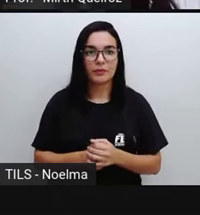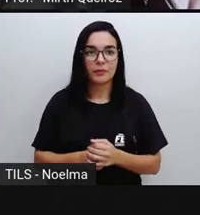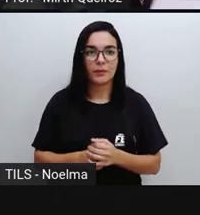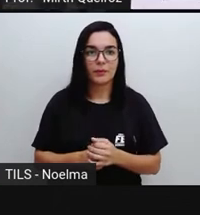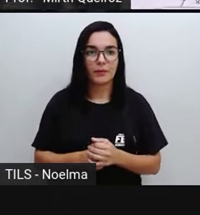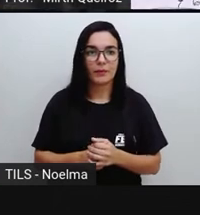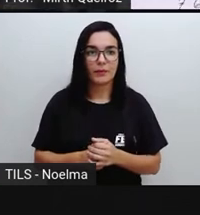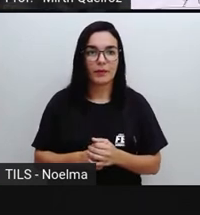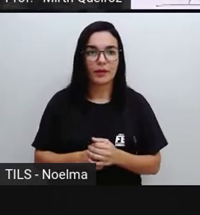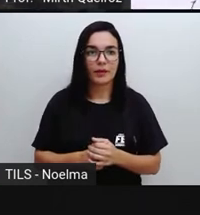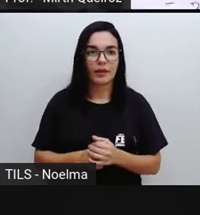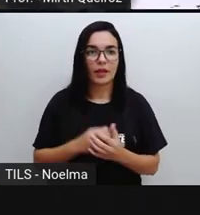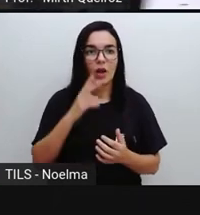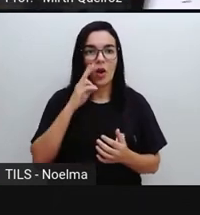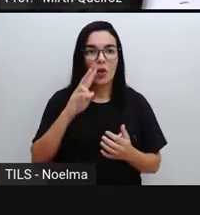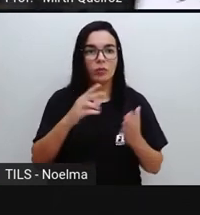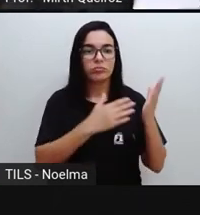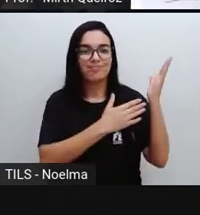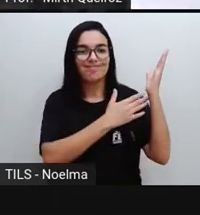Aqui, na louca.